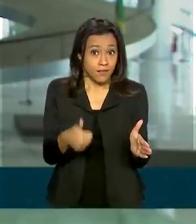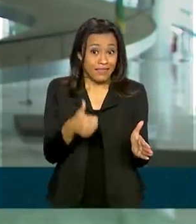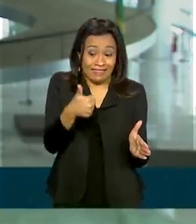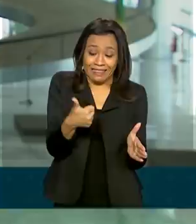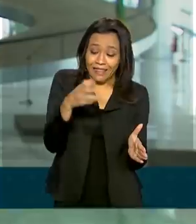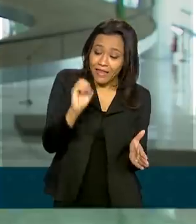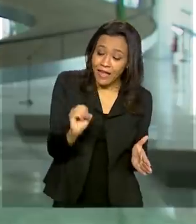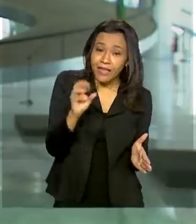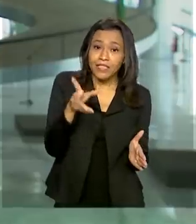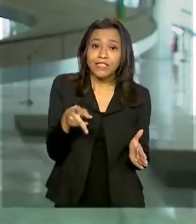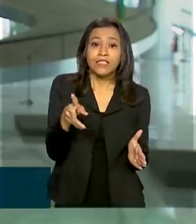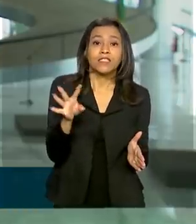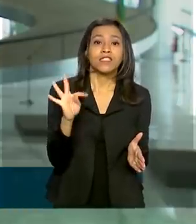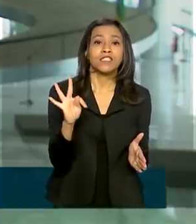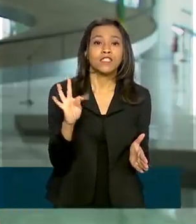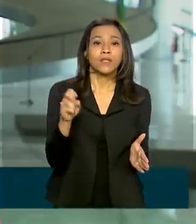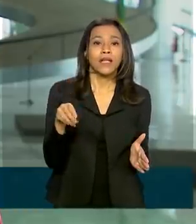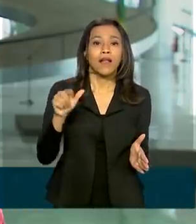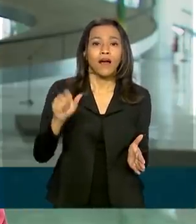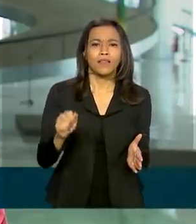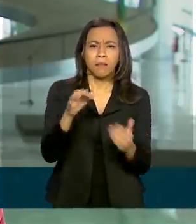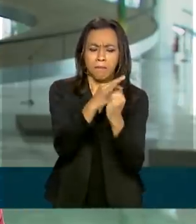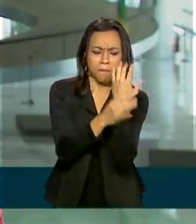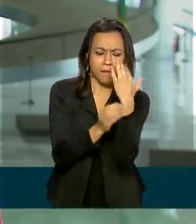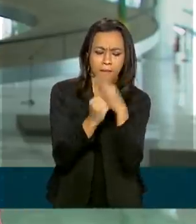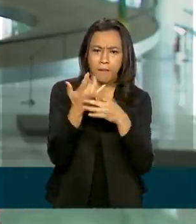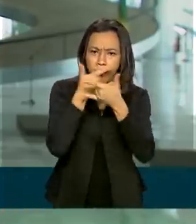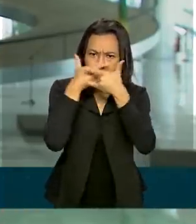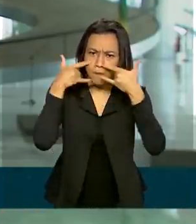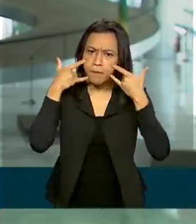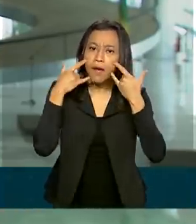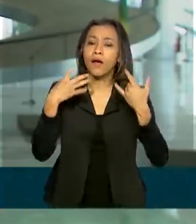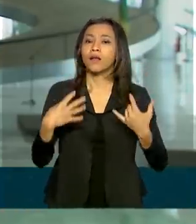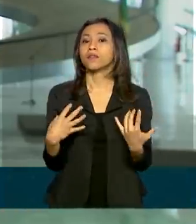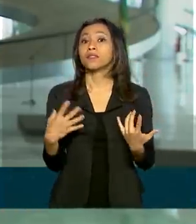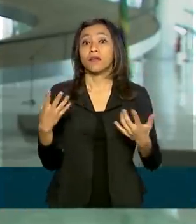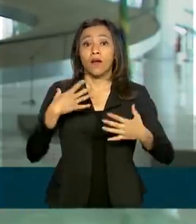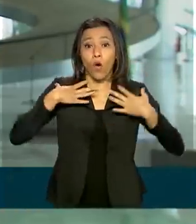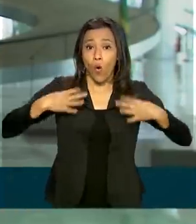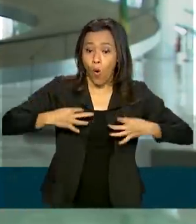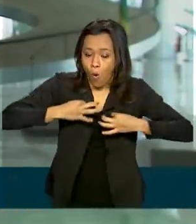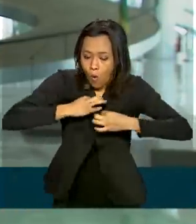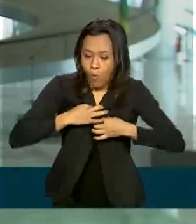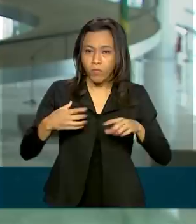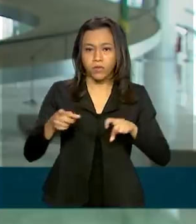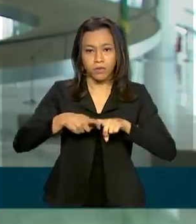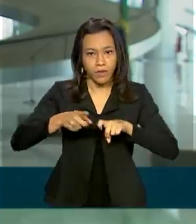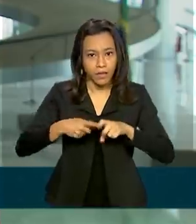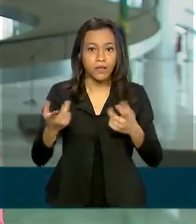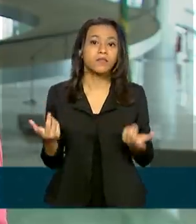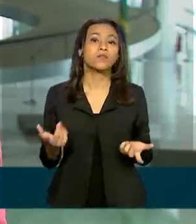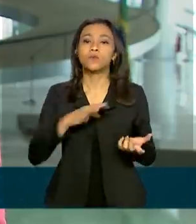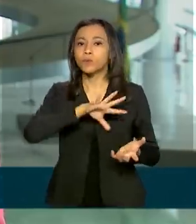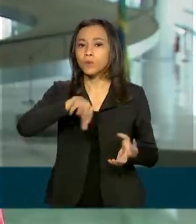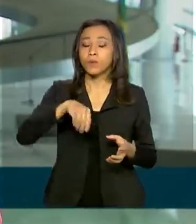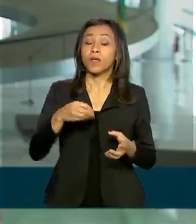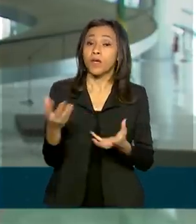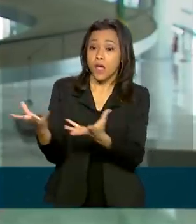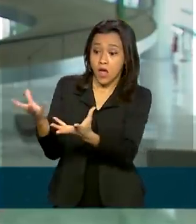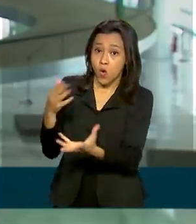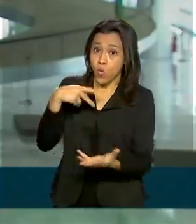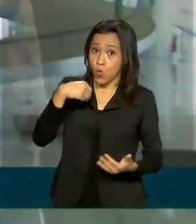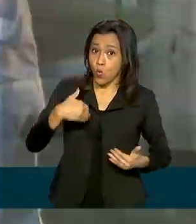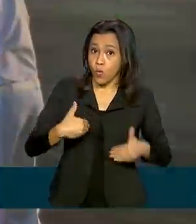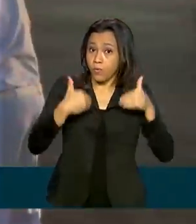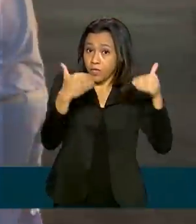toneladas, tem máscaras, luvas, testes rápidos e roupas médicas. O Ministério da Defesa recebeu esse material